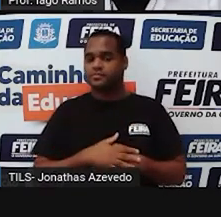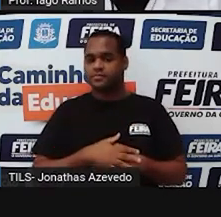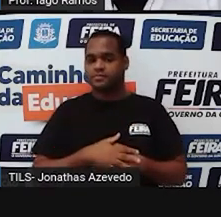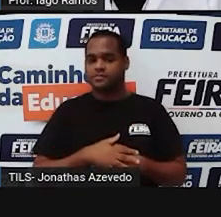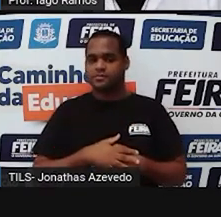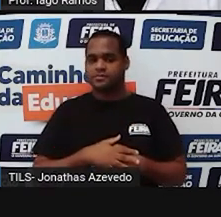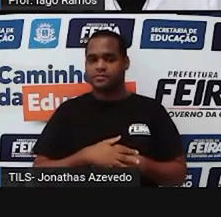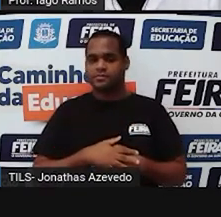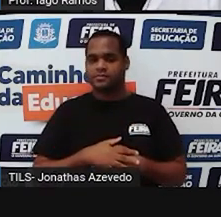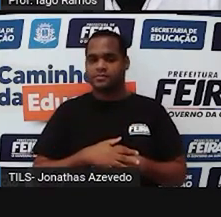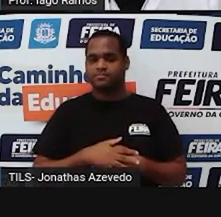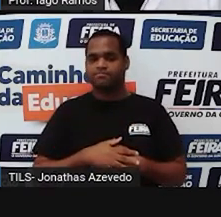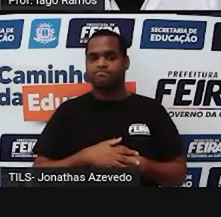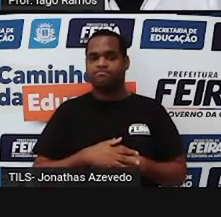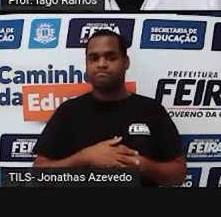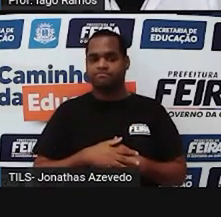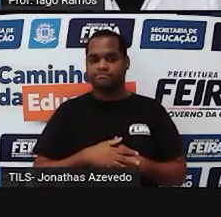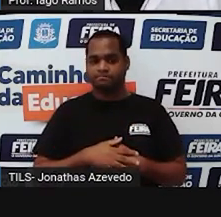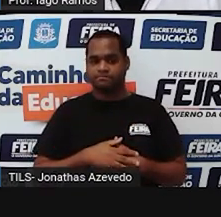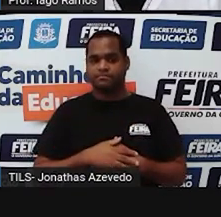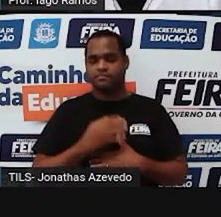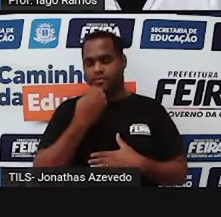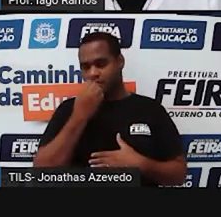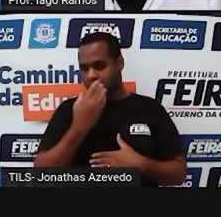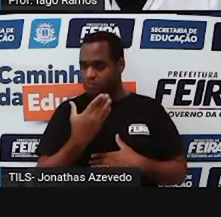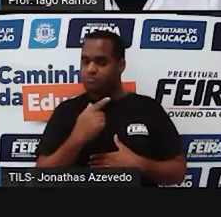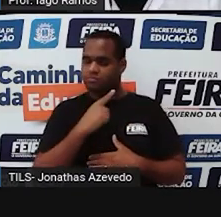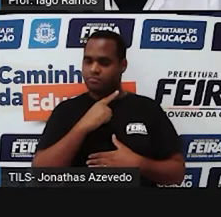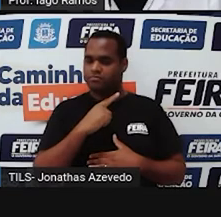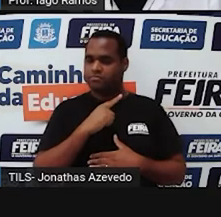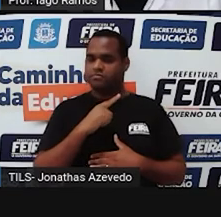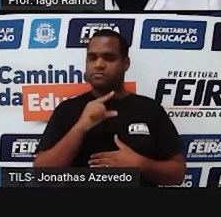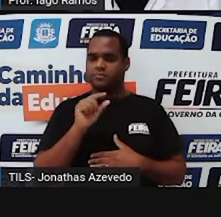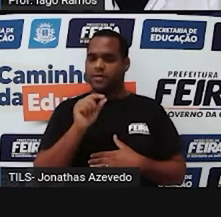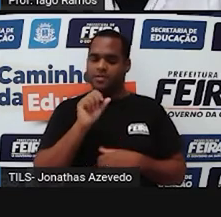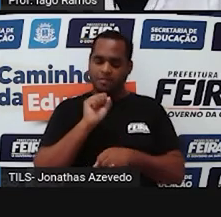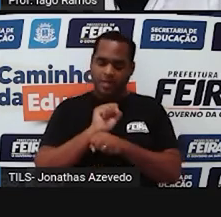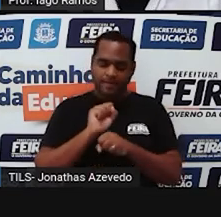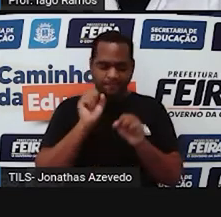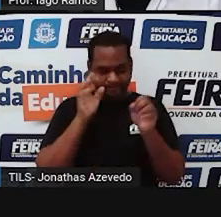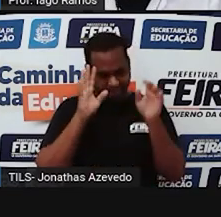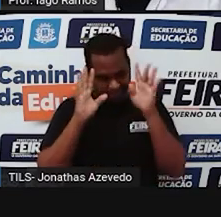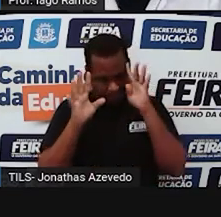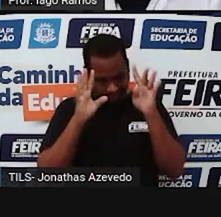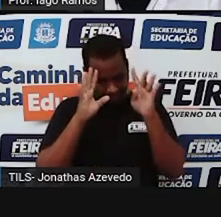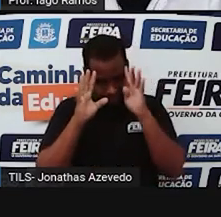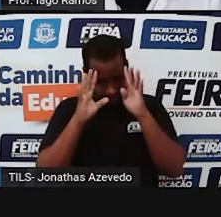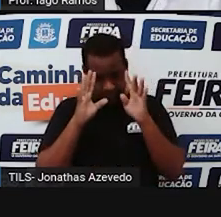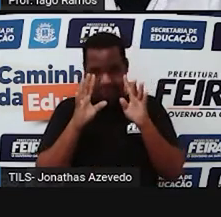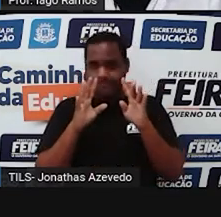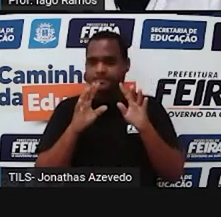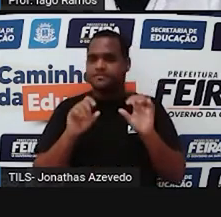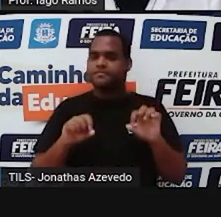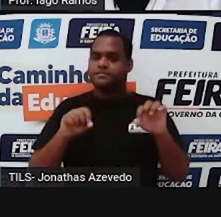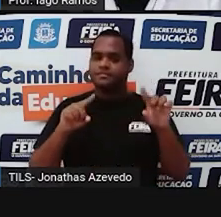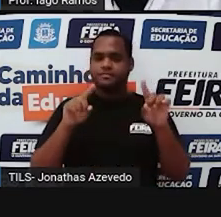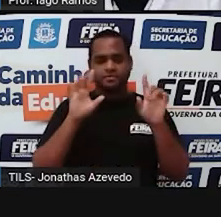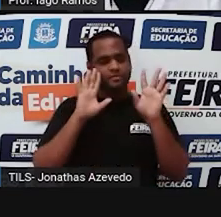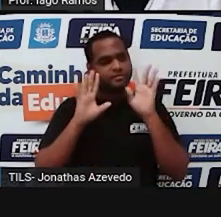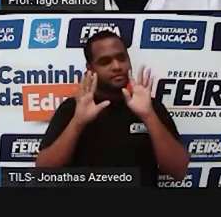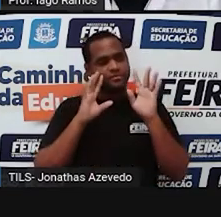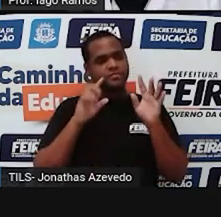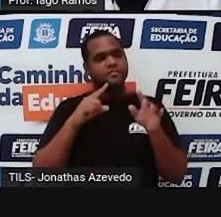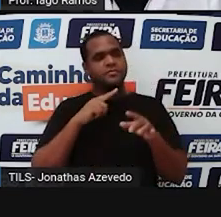que já estão instaladas bom, eu tô aqui né? parei um pouquinho aqui nessa tela para deixar você pensar